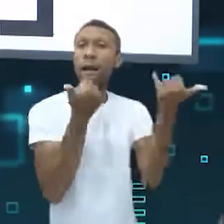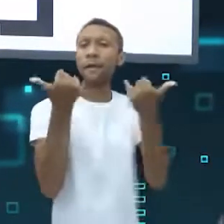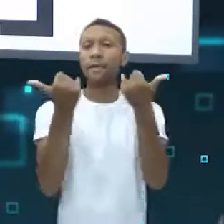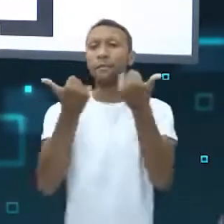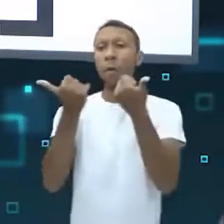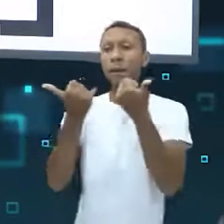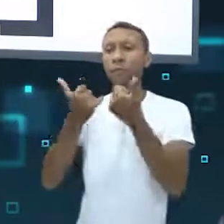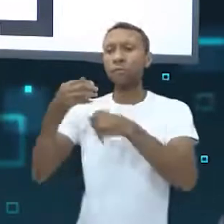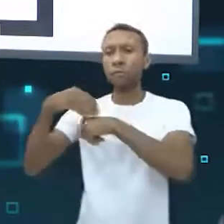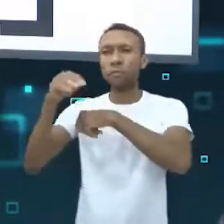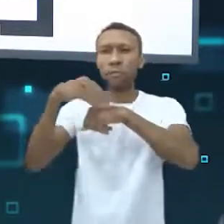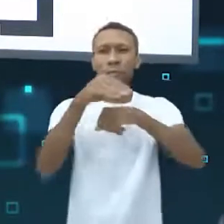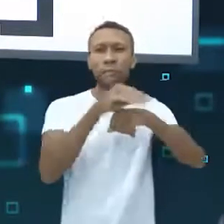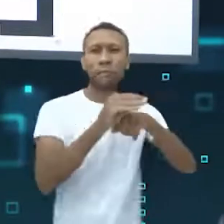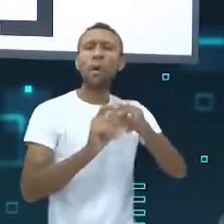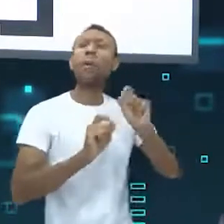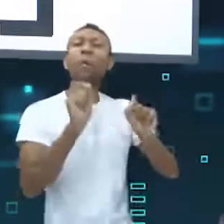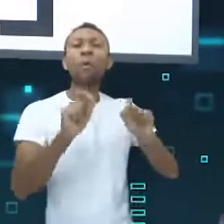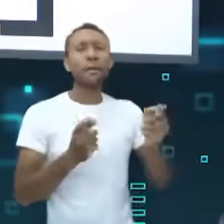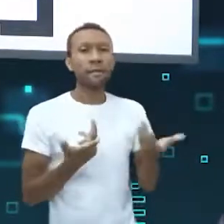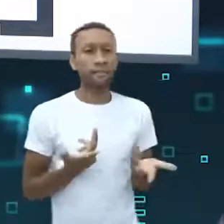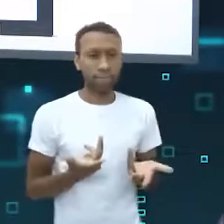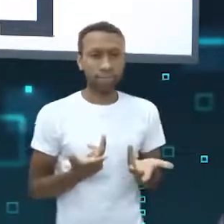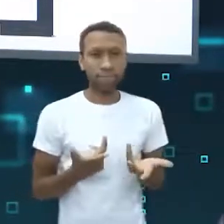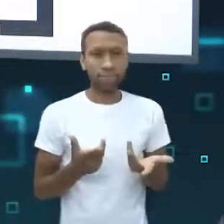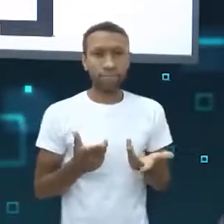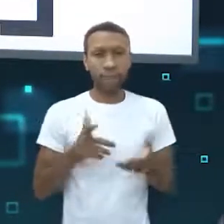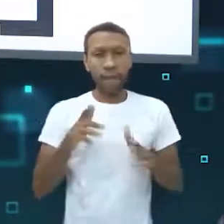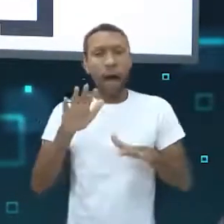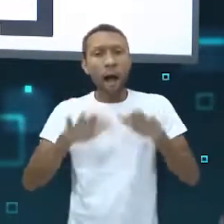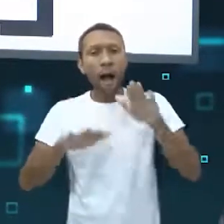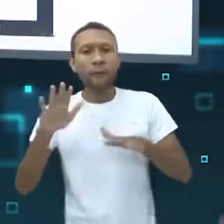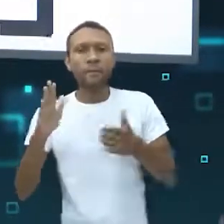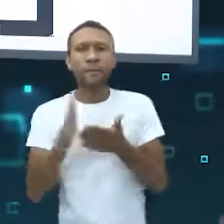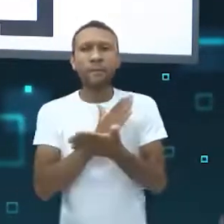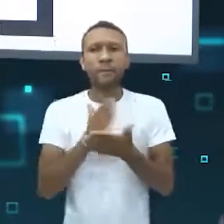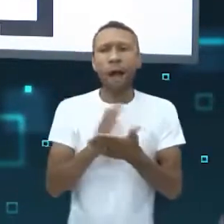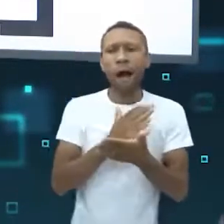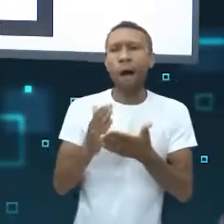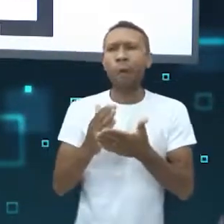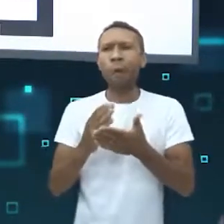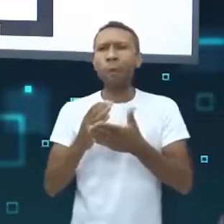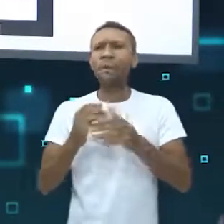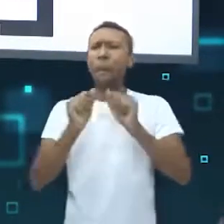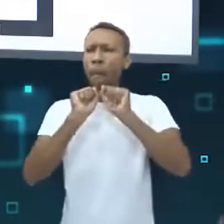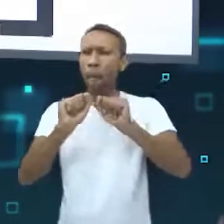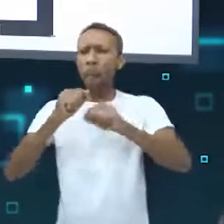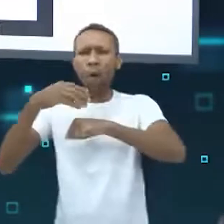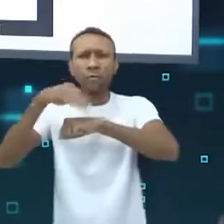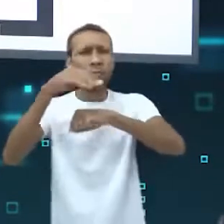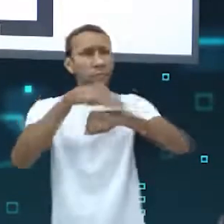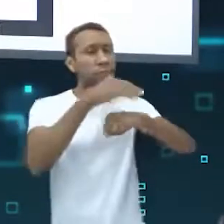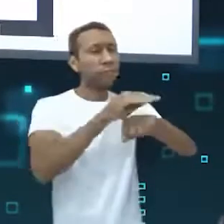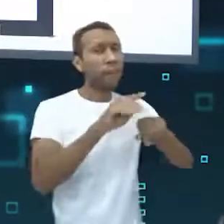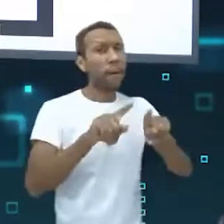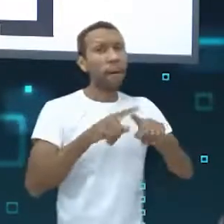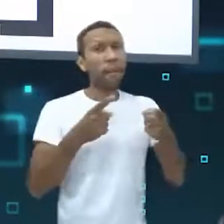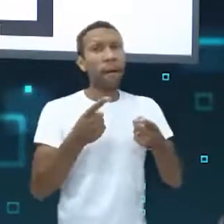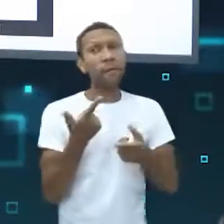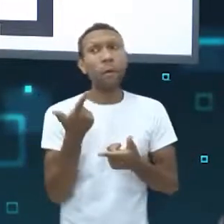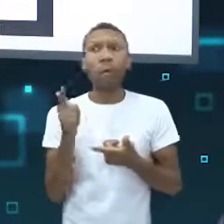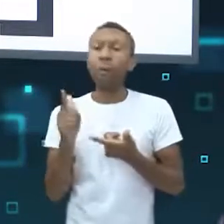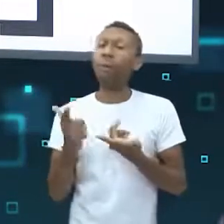você compartilha e com quem. Talvez algumas possam ser públicas, sem problemas. Mas outras...